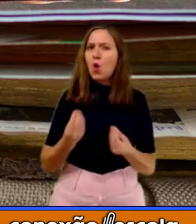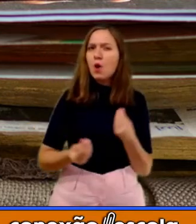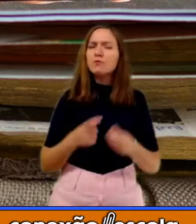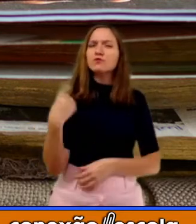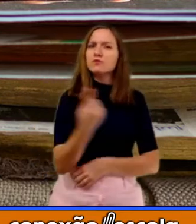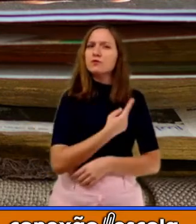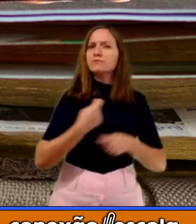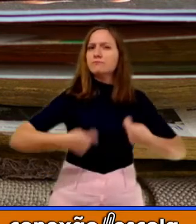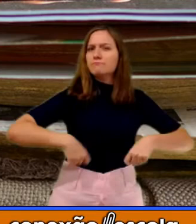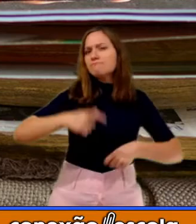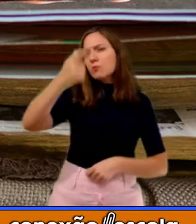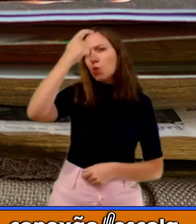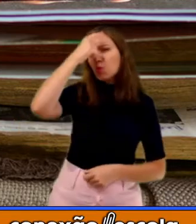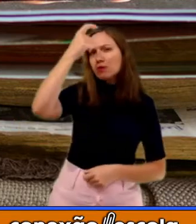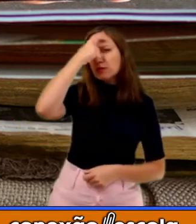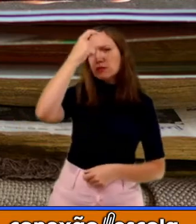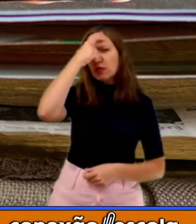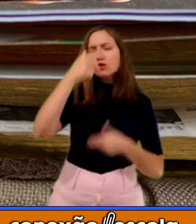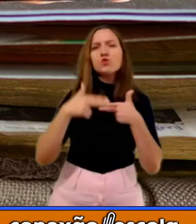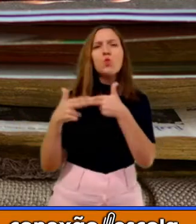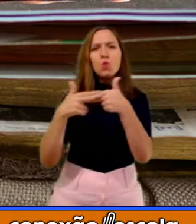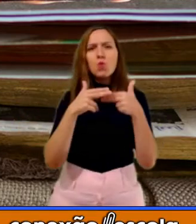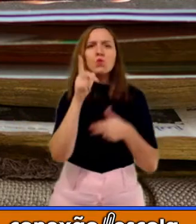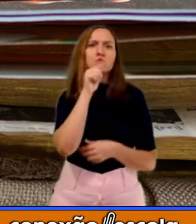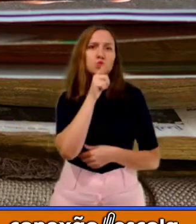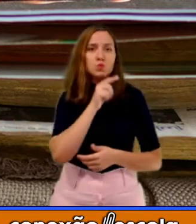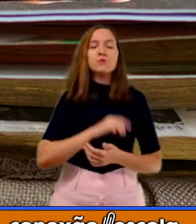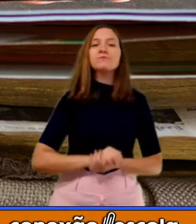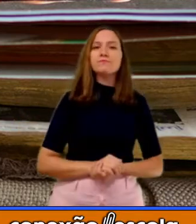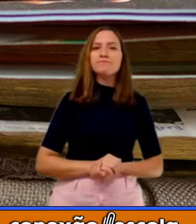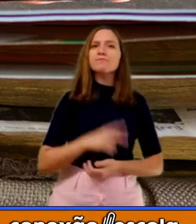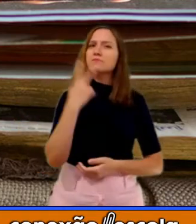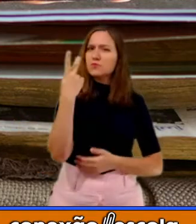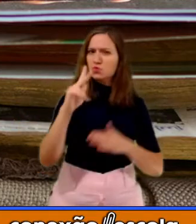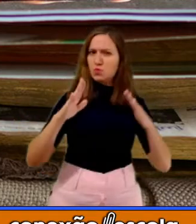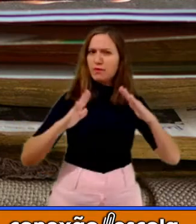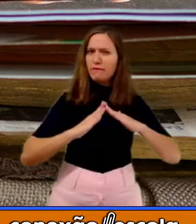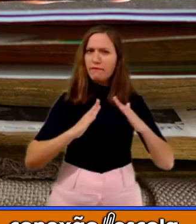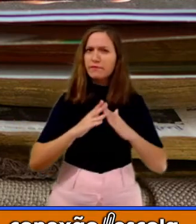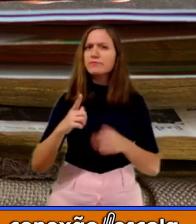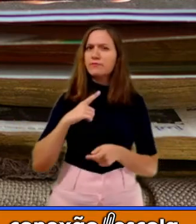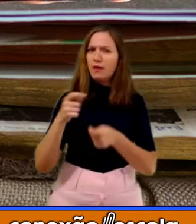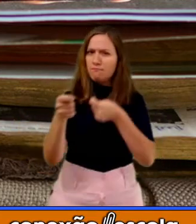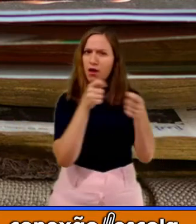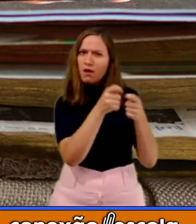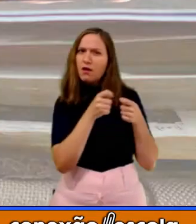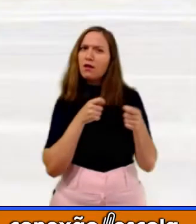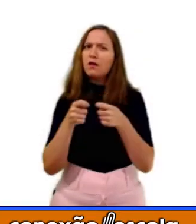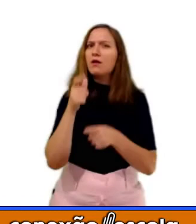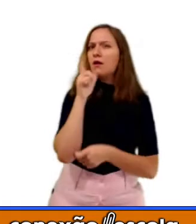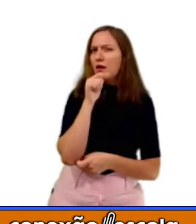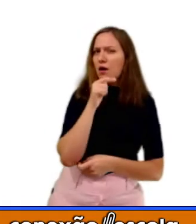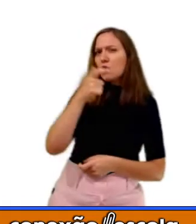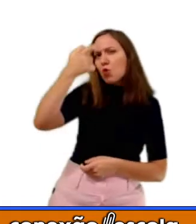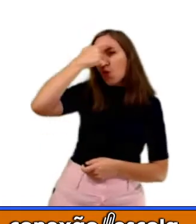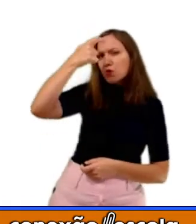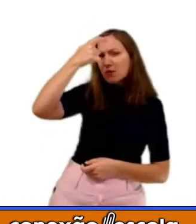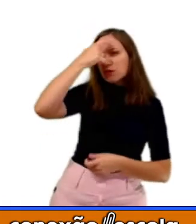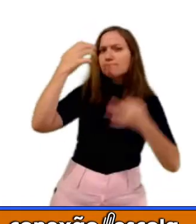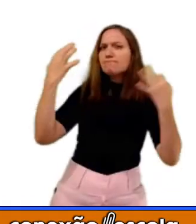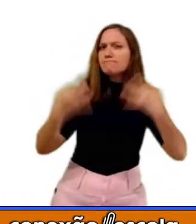de água. Você, na sua casa, faz isso? Tem o costume de